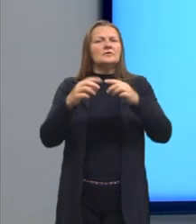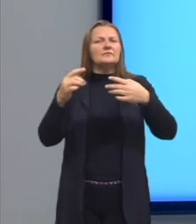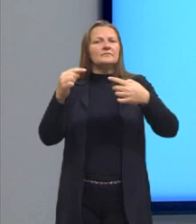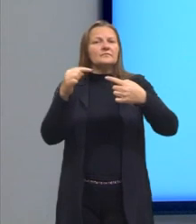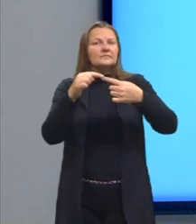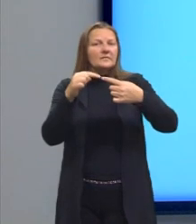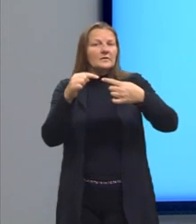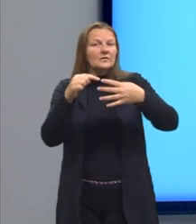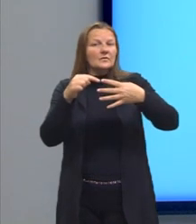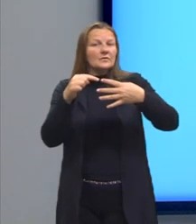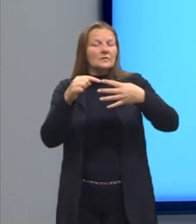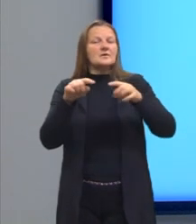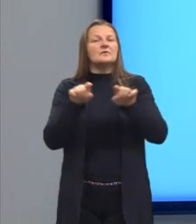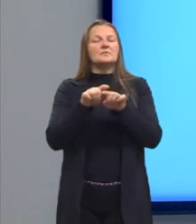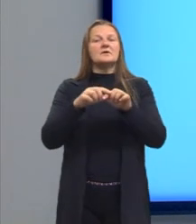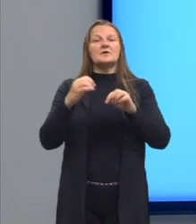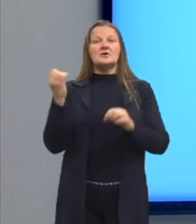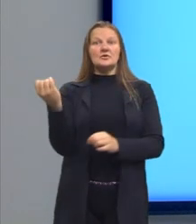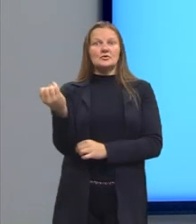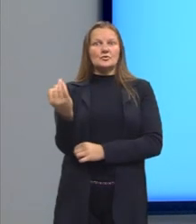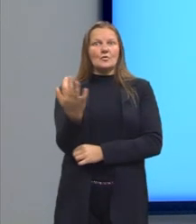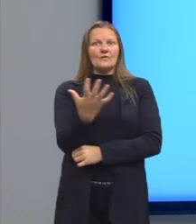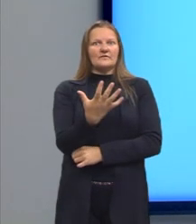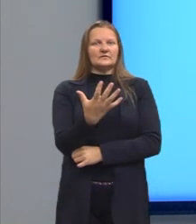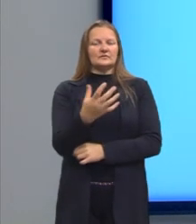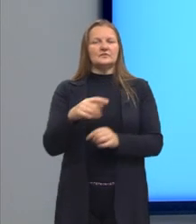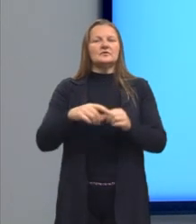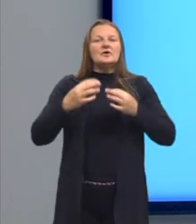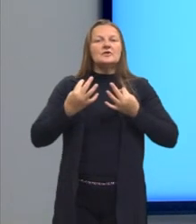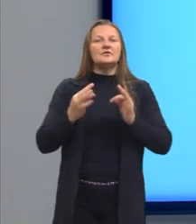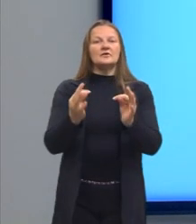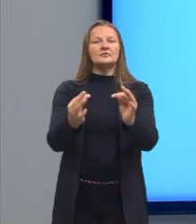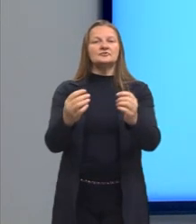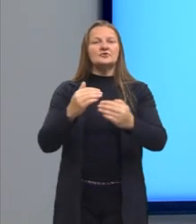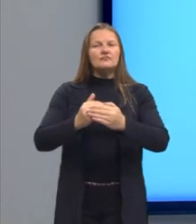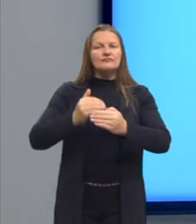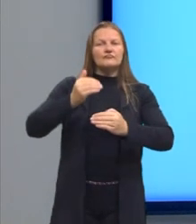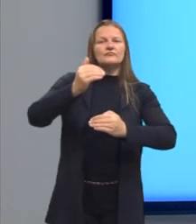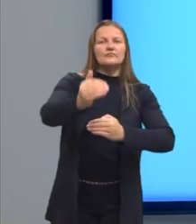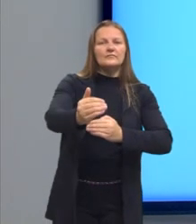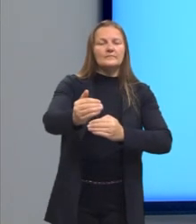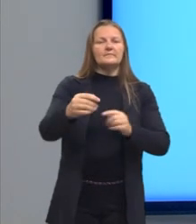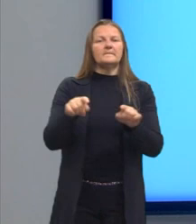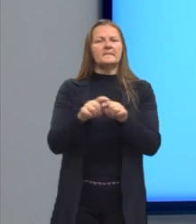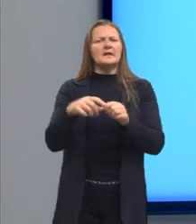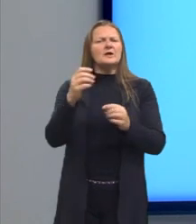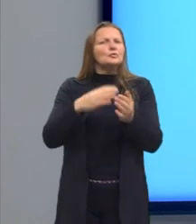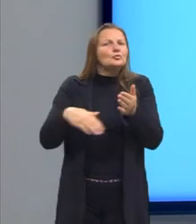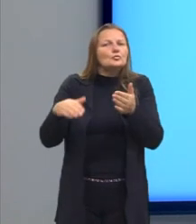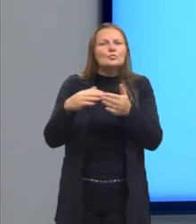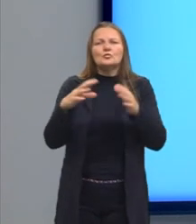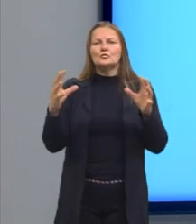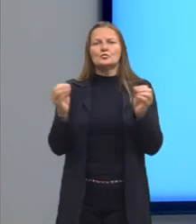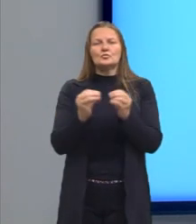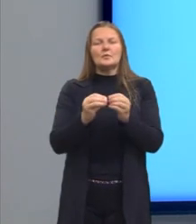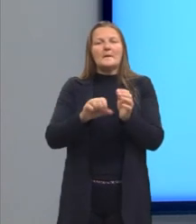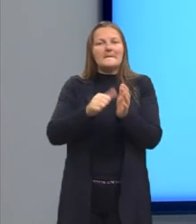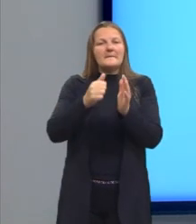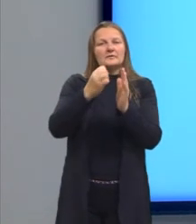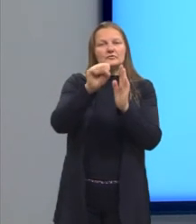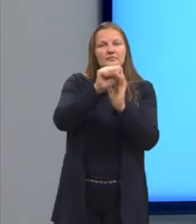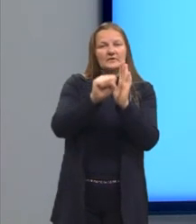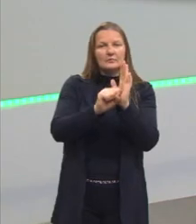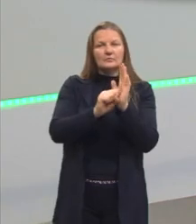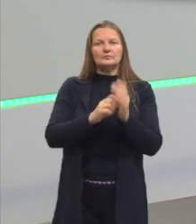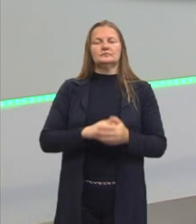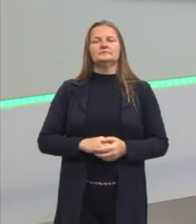algumas inovações que estão vindo junto com uma tecnologia que está avançando aí com tudo nesses primeiros anos. Então